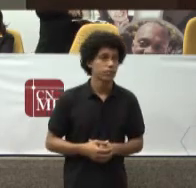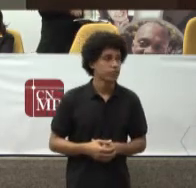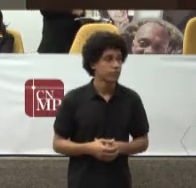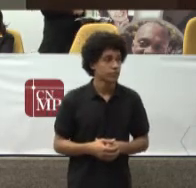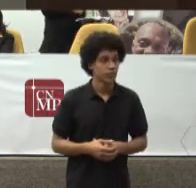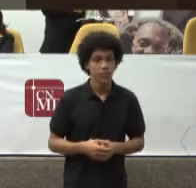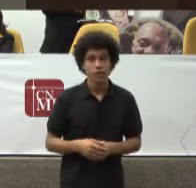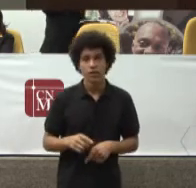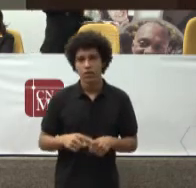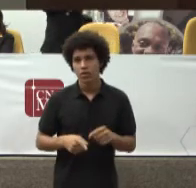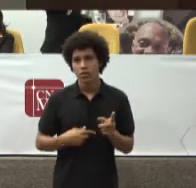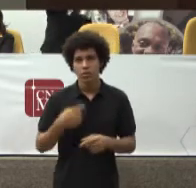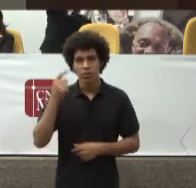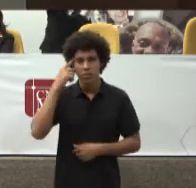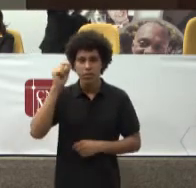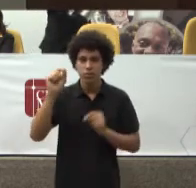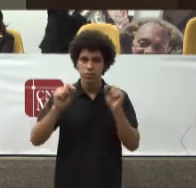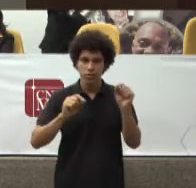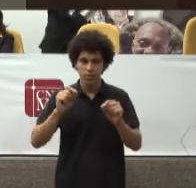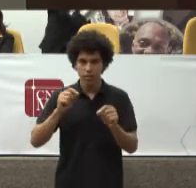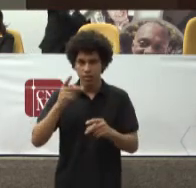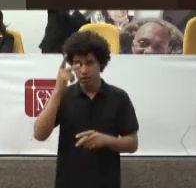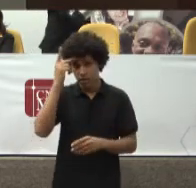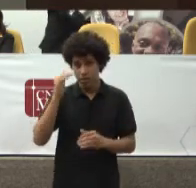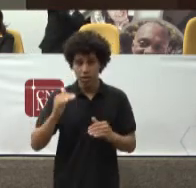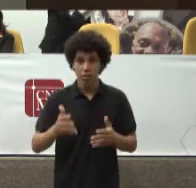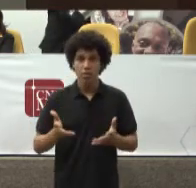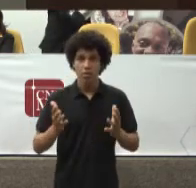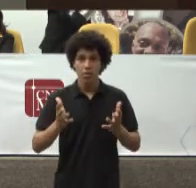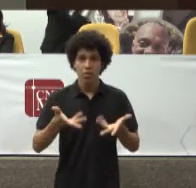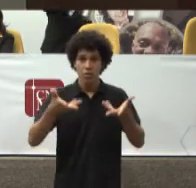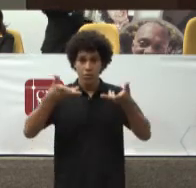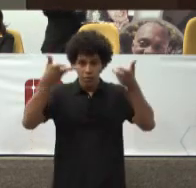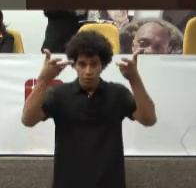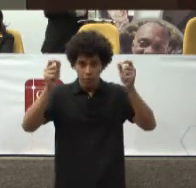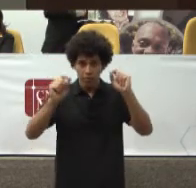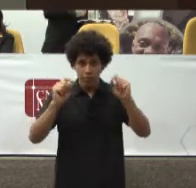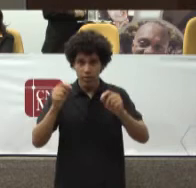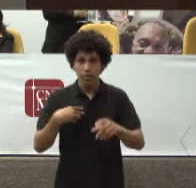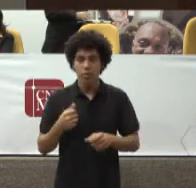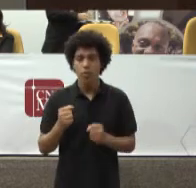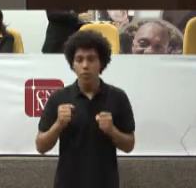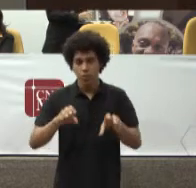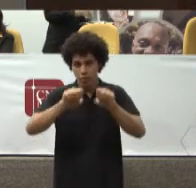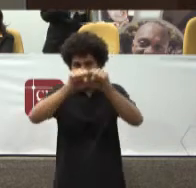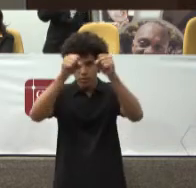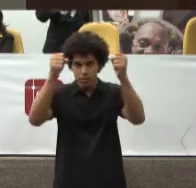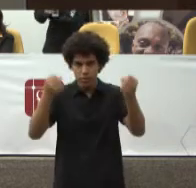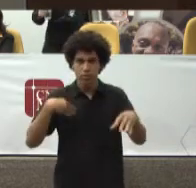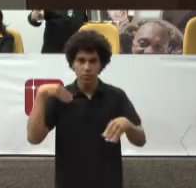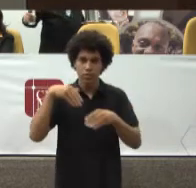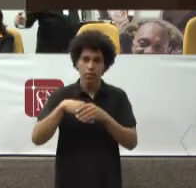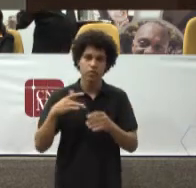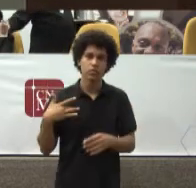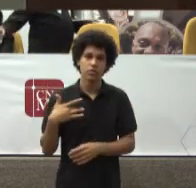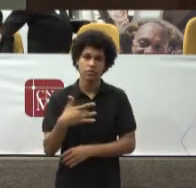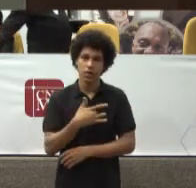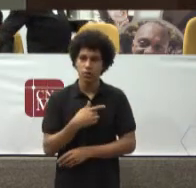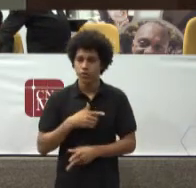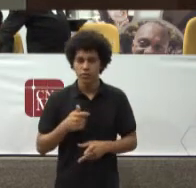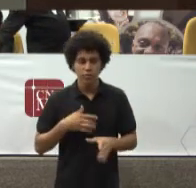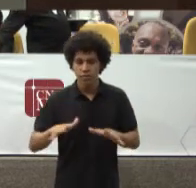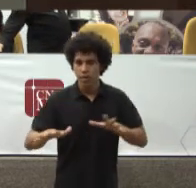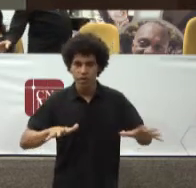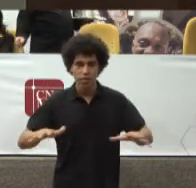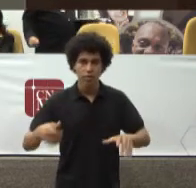tem sido Promovida Ela em alguma Medida pode fazer Com que o sistema Único de saúde Se mexa Que o sistema Único de saúde